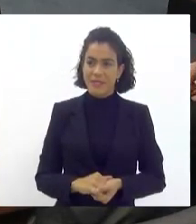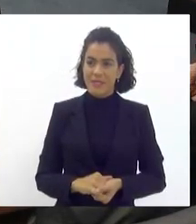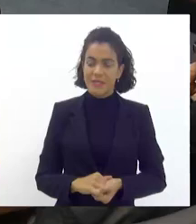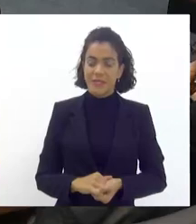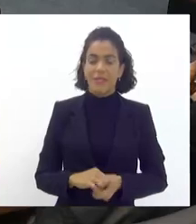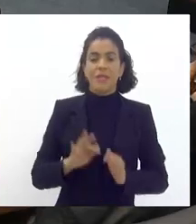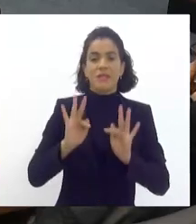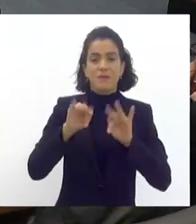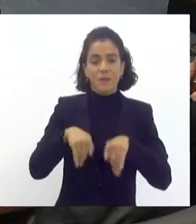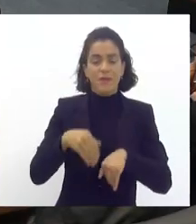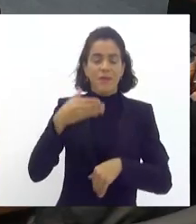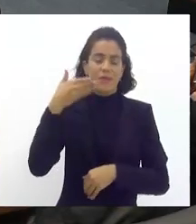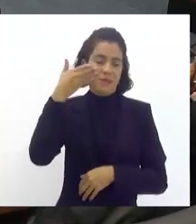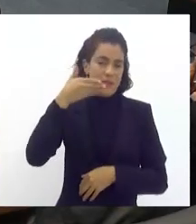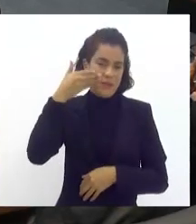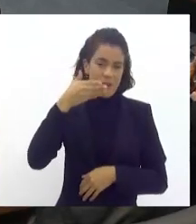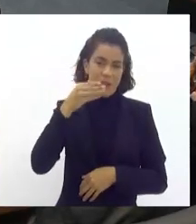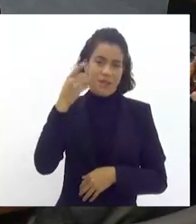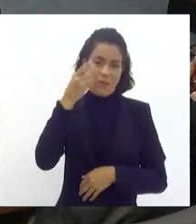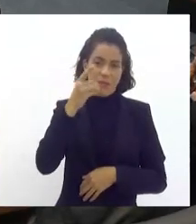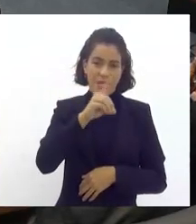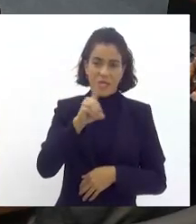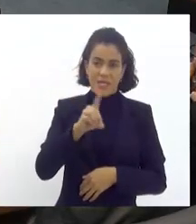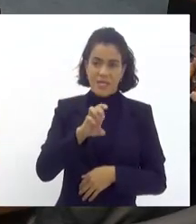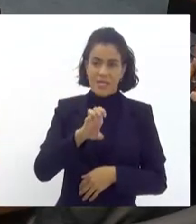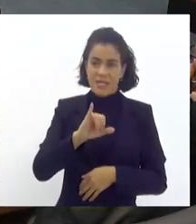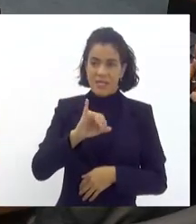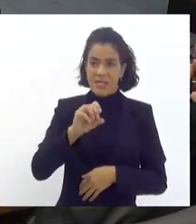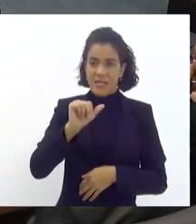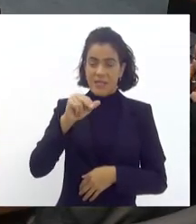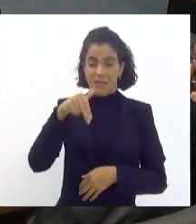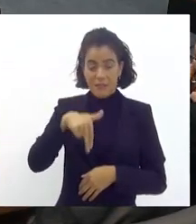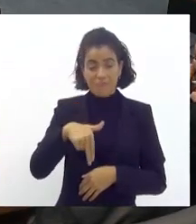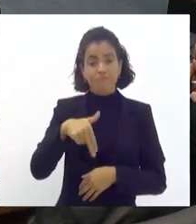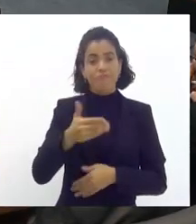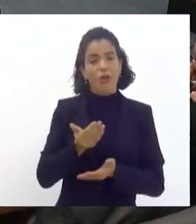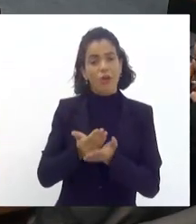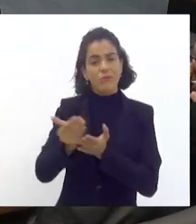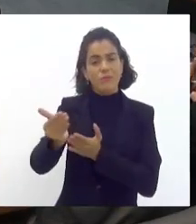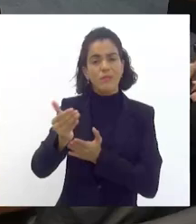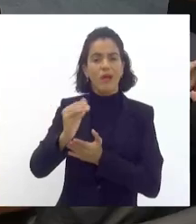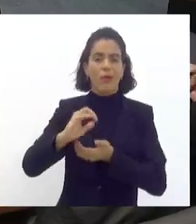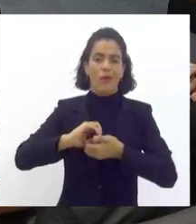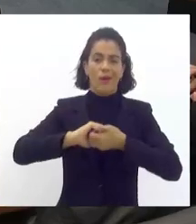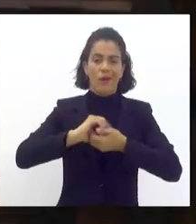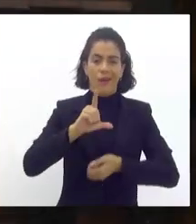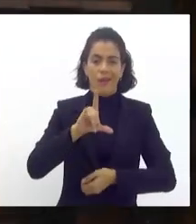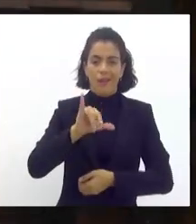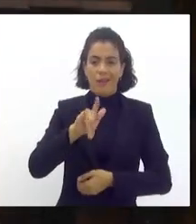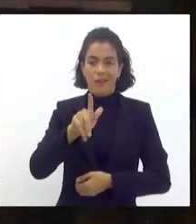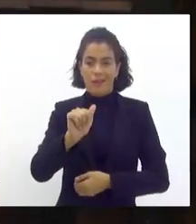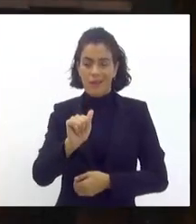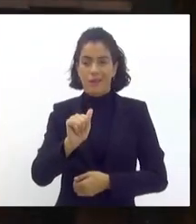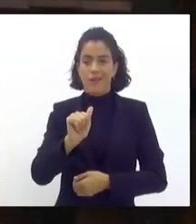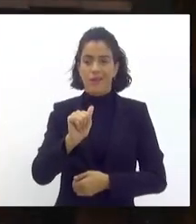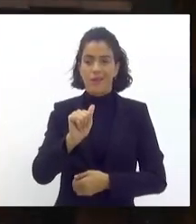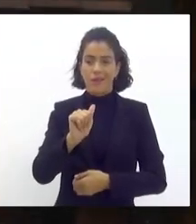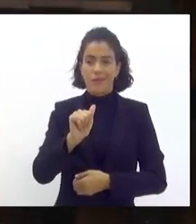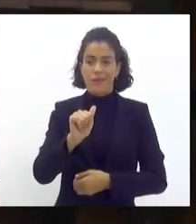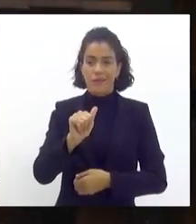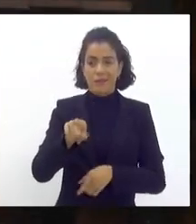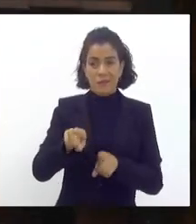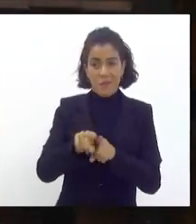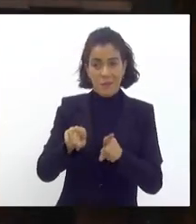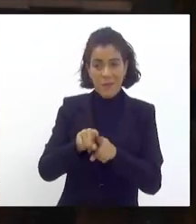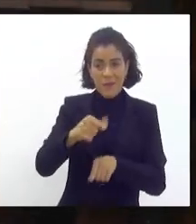Azeidan a gente começar a interlocução com as ligas e aí está aqui o nosso